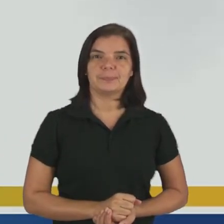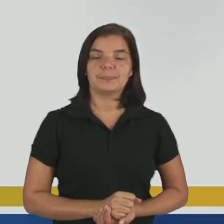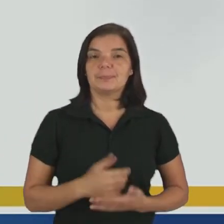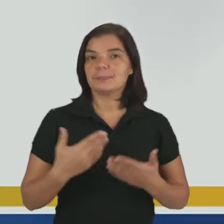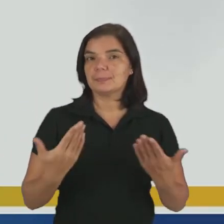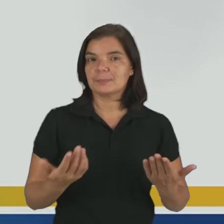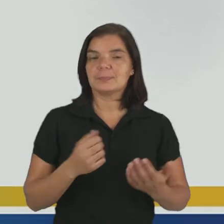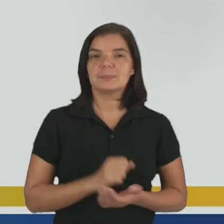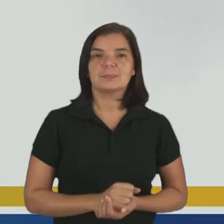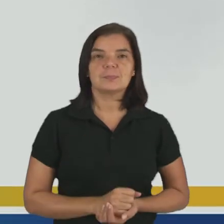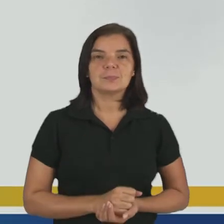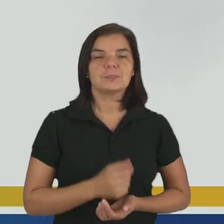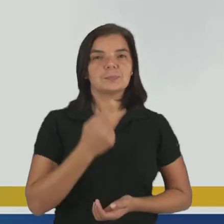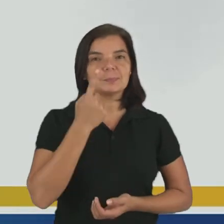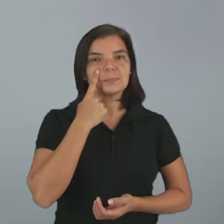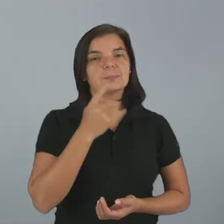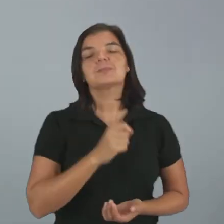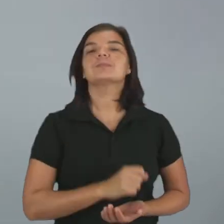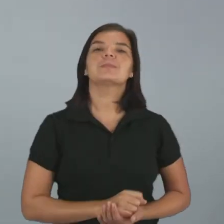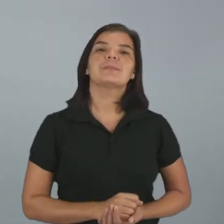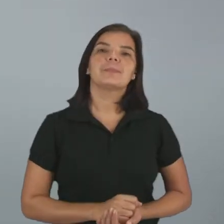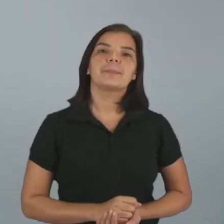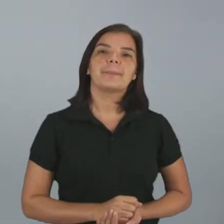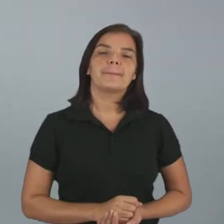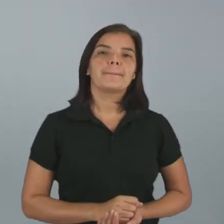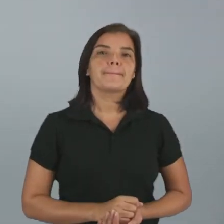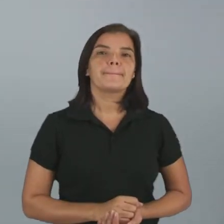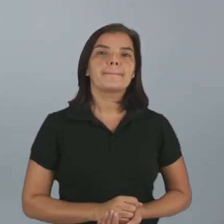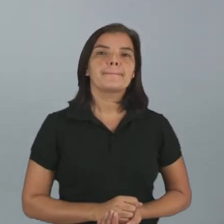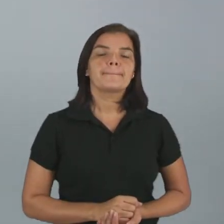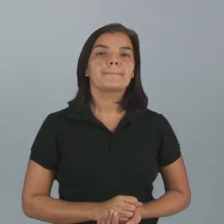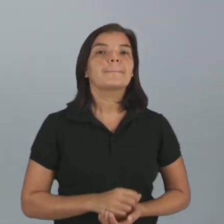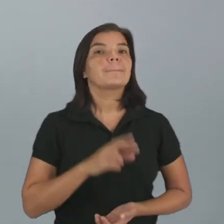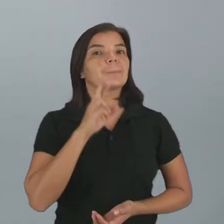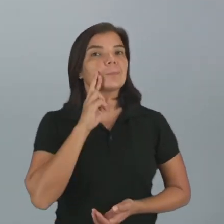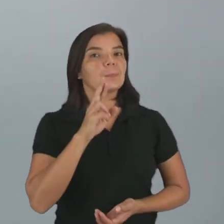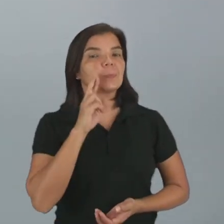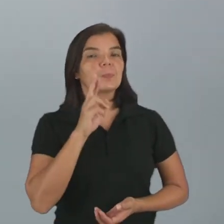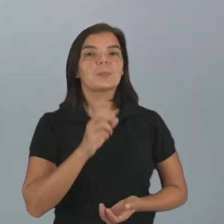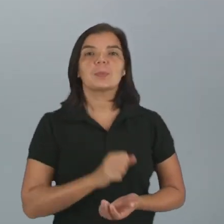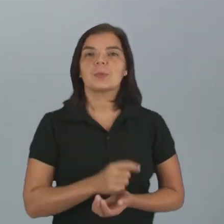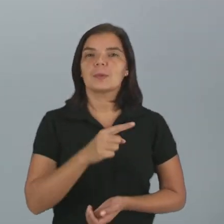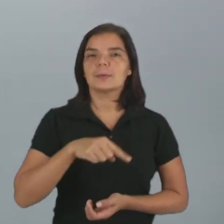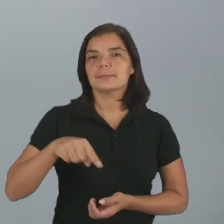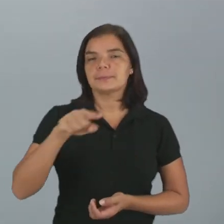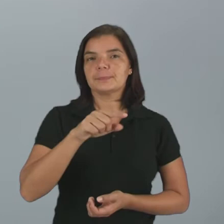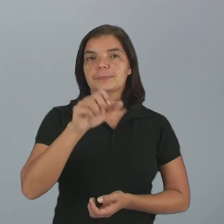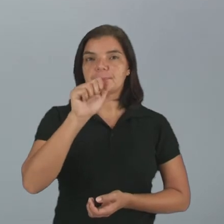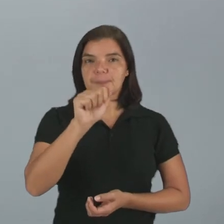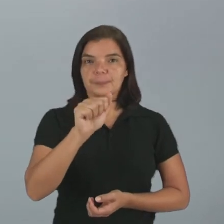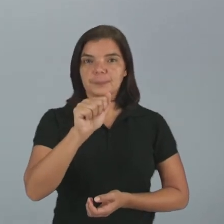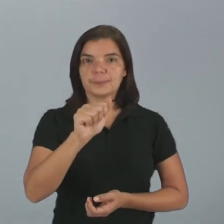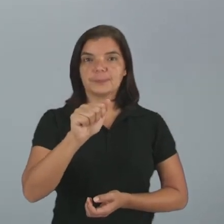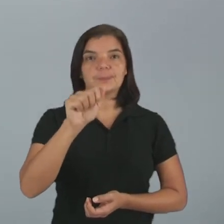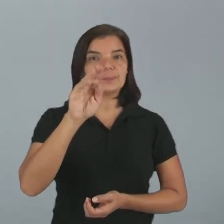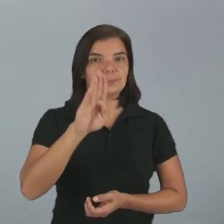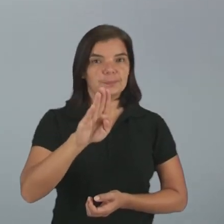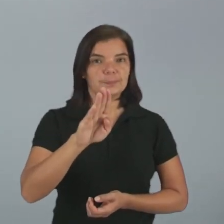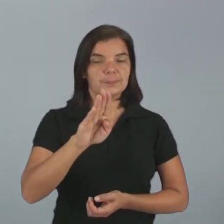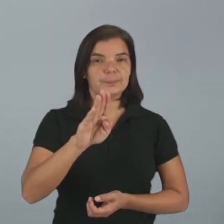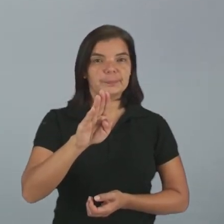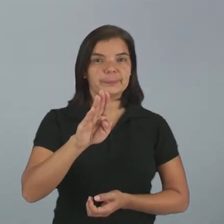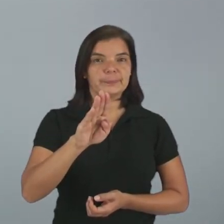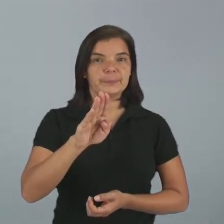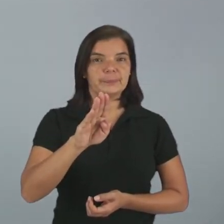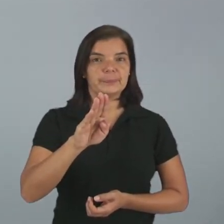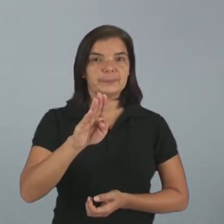Então, olhem aqui para mim. Eu falei das alternativas, e aí vocês vão falar se é A, B,